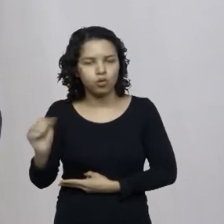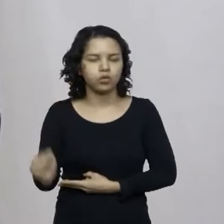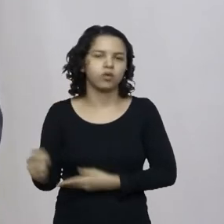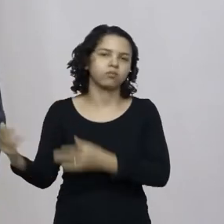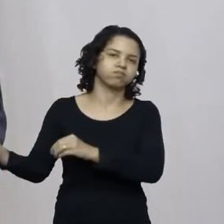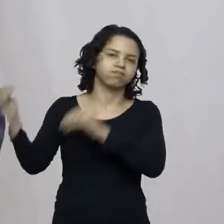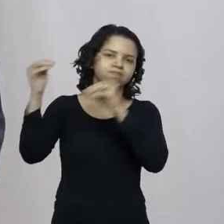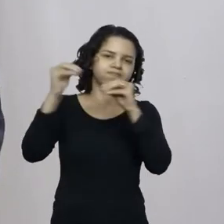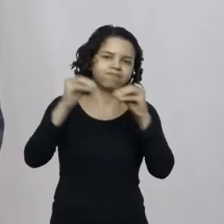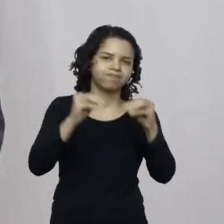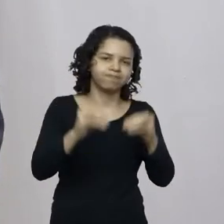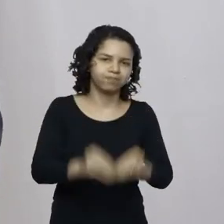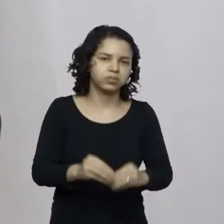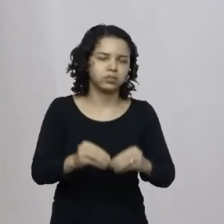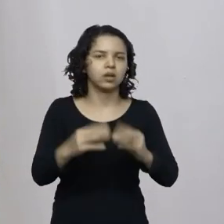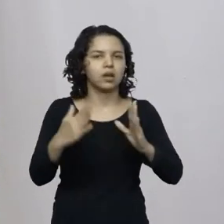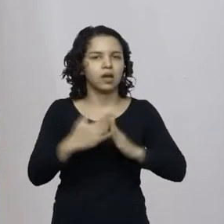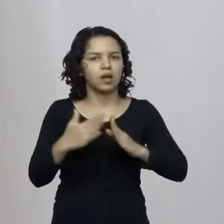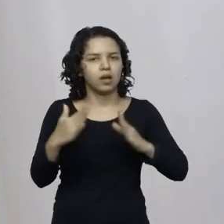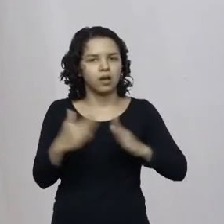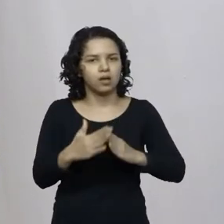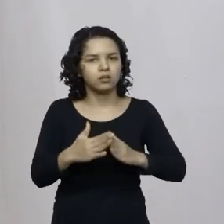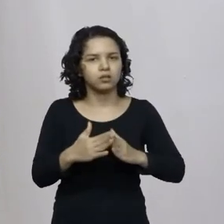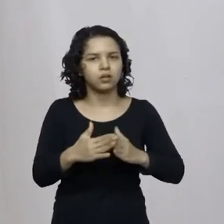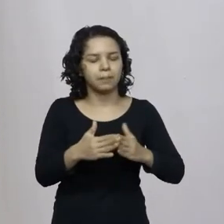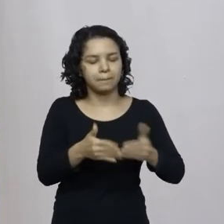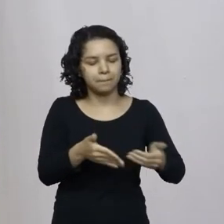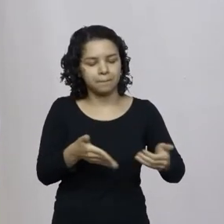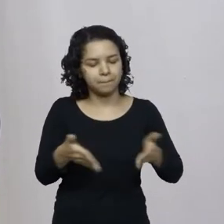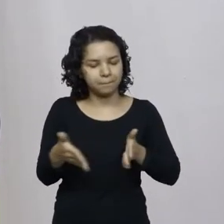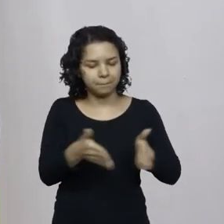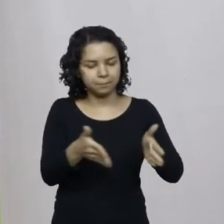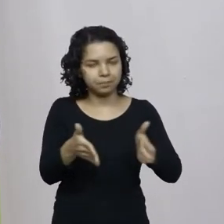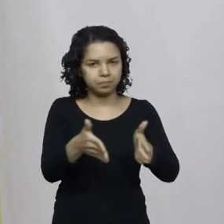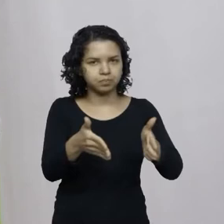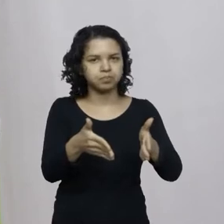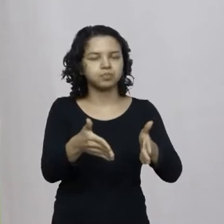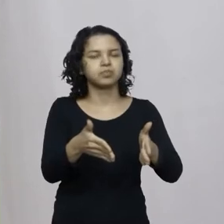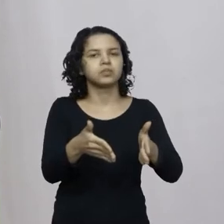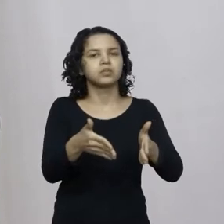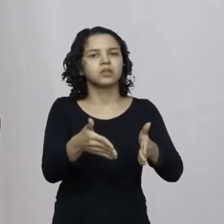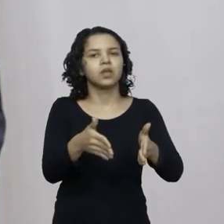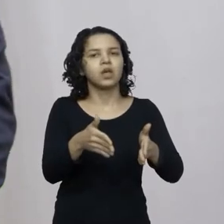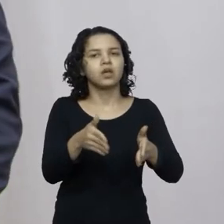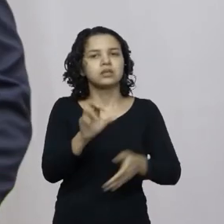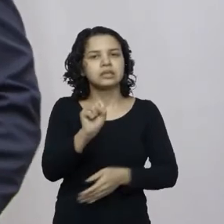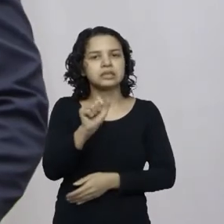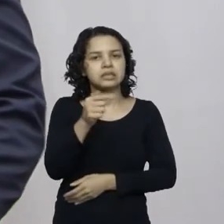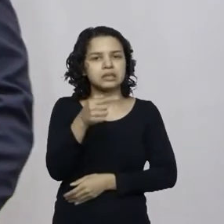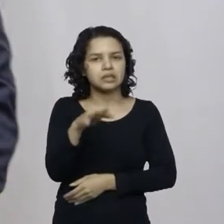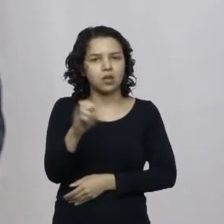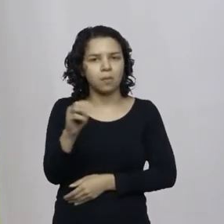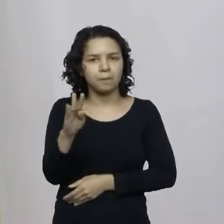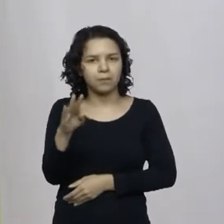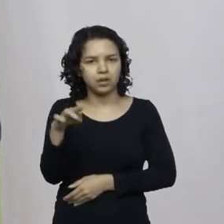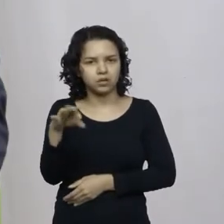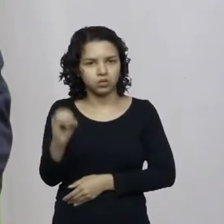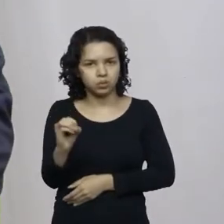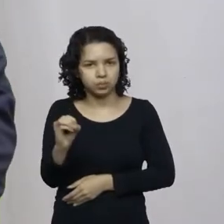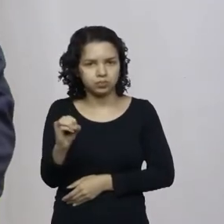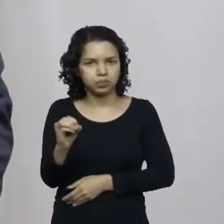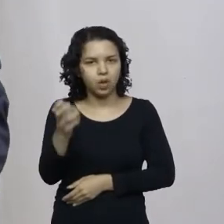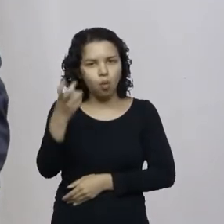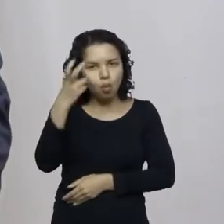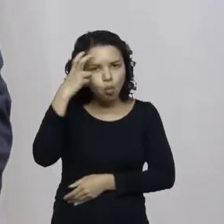São Bento no Planalto Norte catarinense e a cultura moveleira que eles trouxeram de seus países